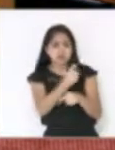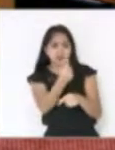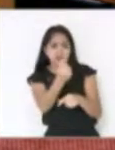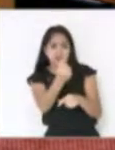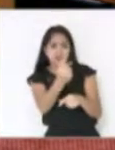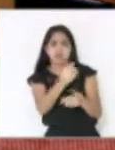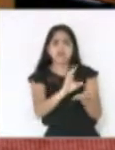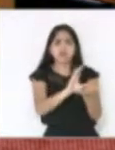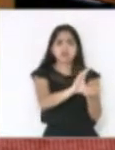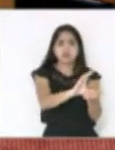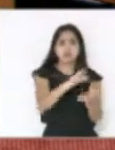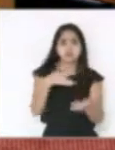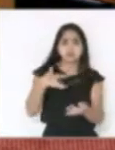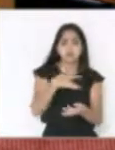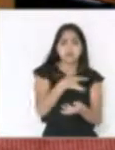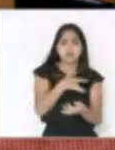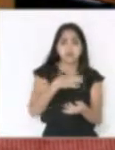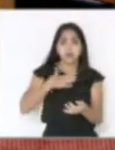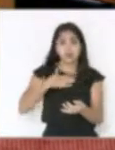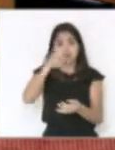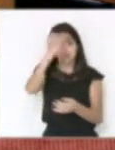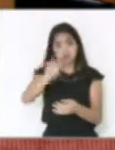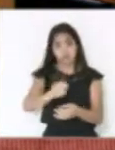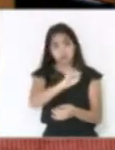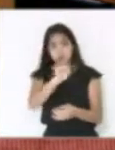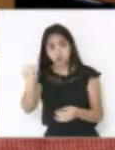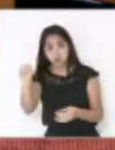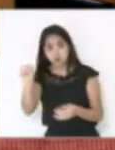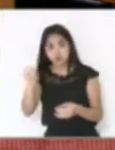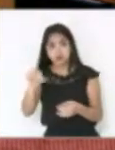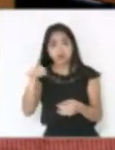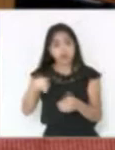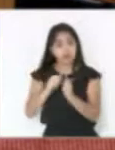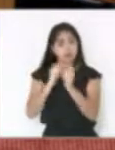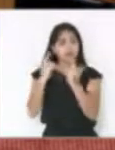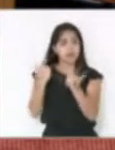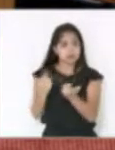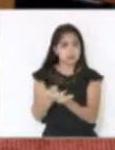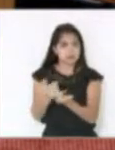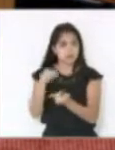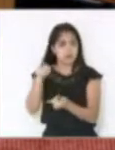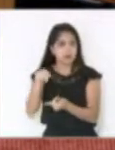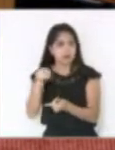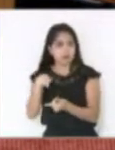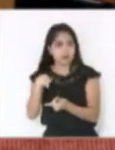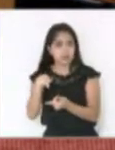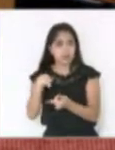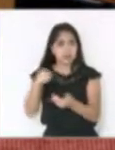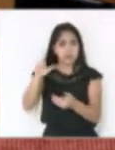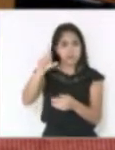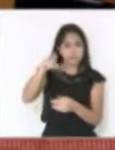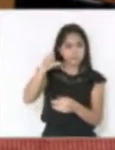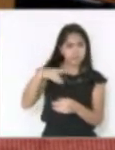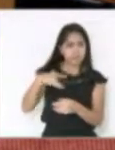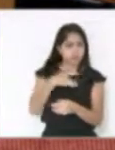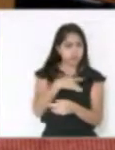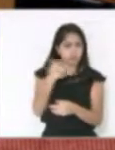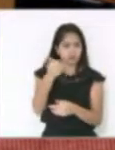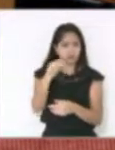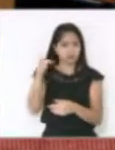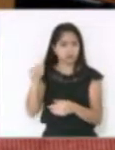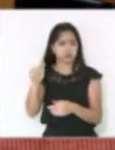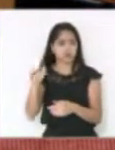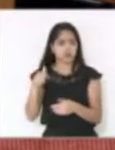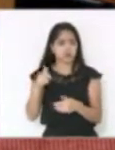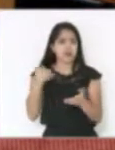SUS está funcionando. Eu sou de SUS. Assembleia Legislativa e os deputados não têm plano de saúde. Eu tenho como funcionário público. Então